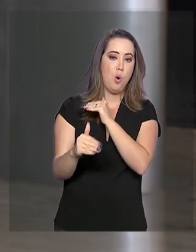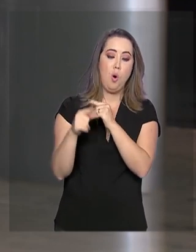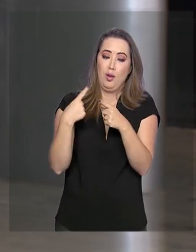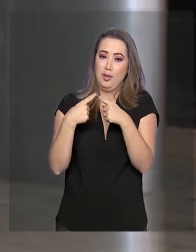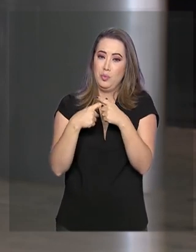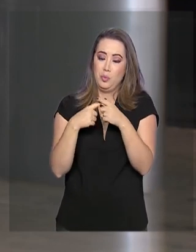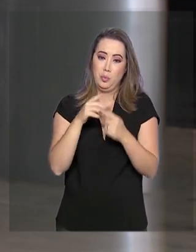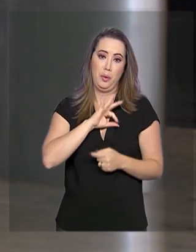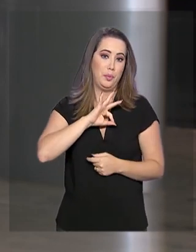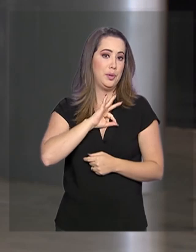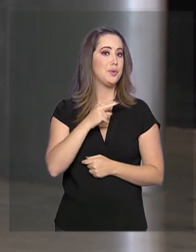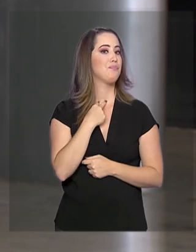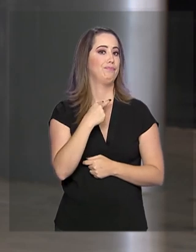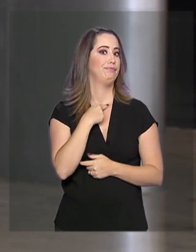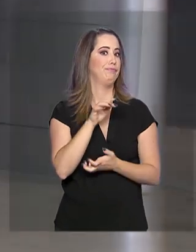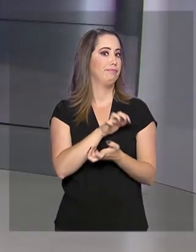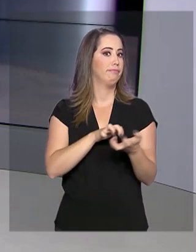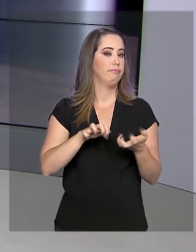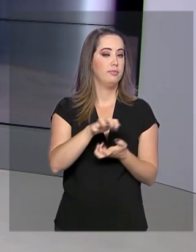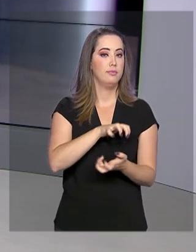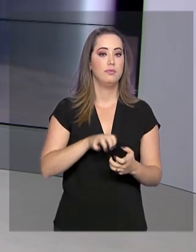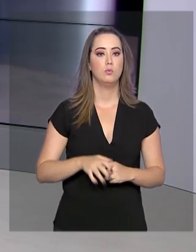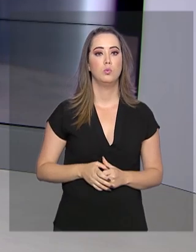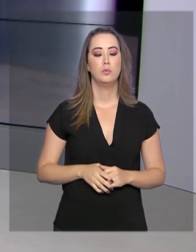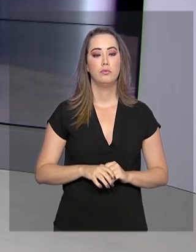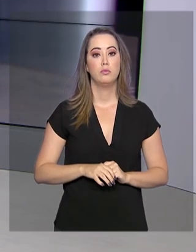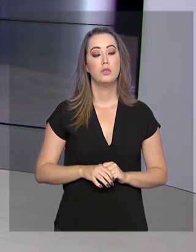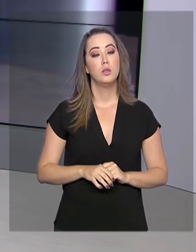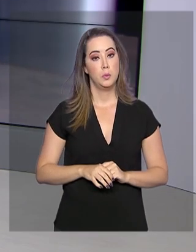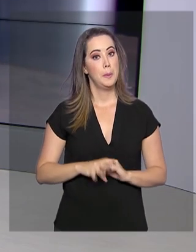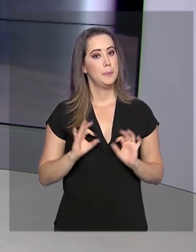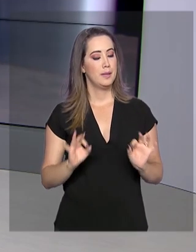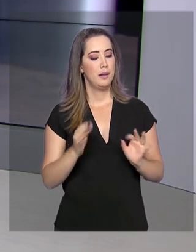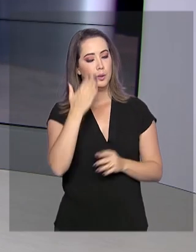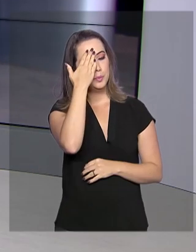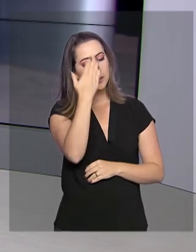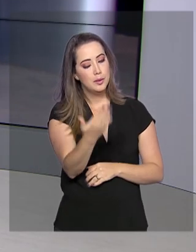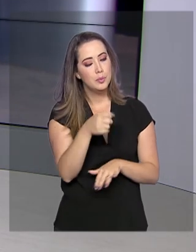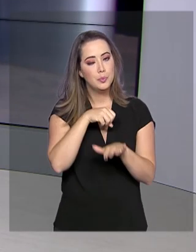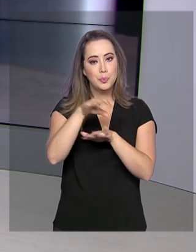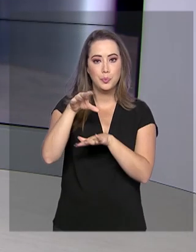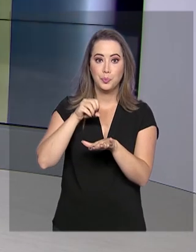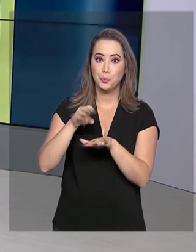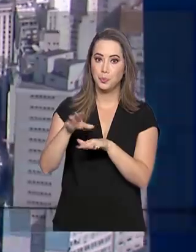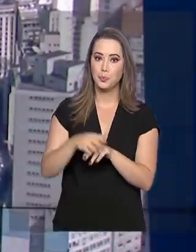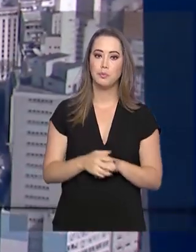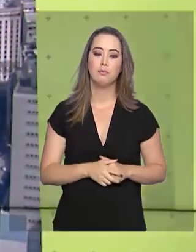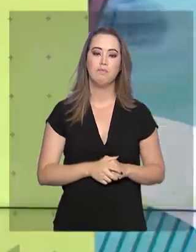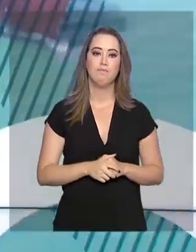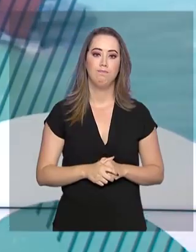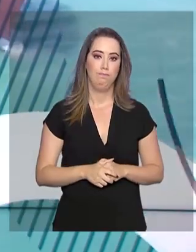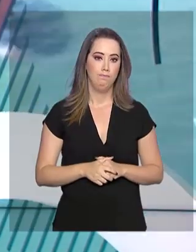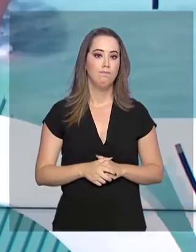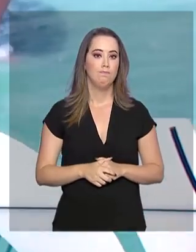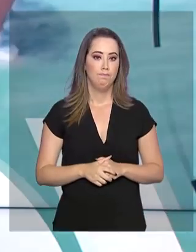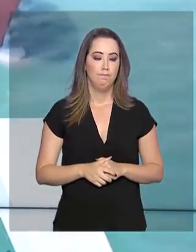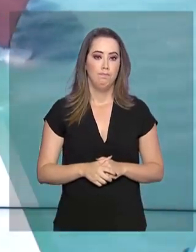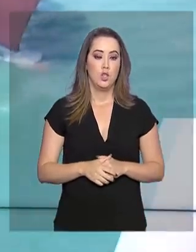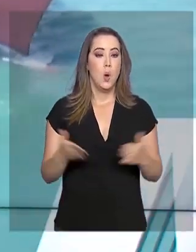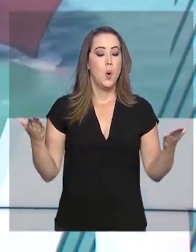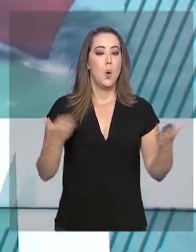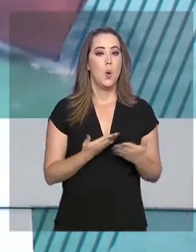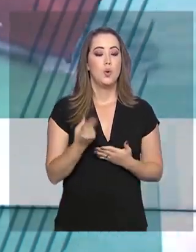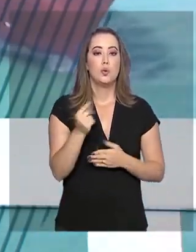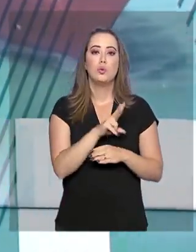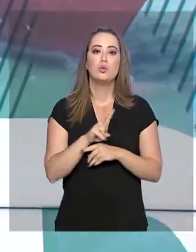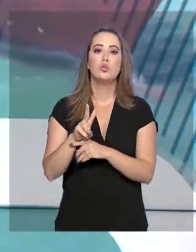podem fazer greve, Roberto. Tá certo, Márcia. Vamos acompanhar desse assunto, então. Obrigado pelas informações. Foi lançada hoje uma linha